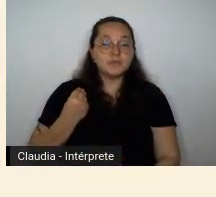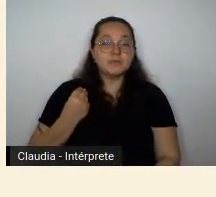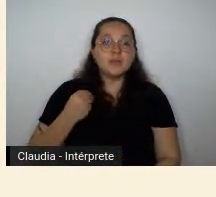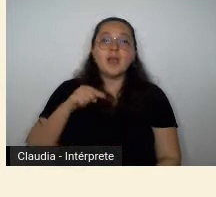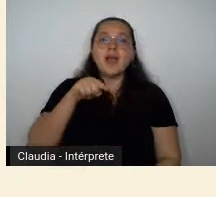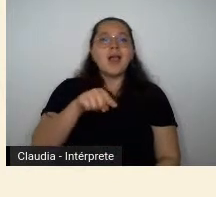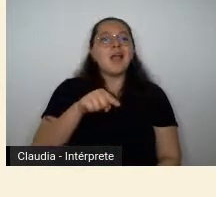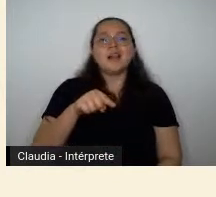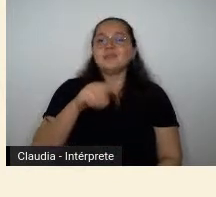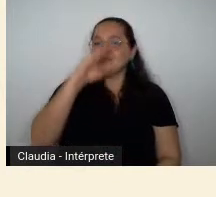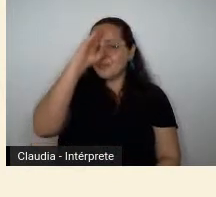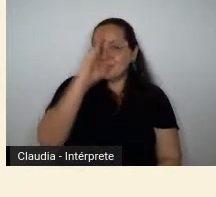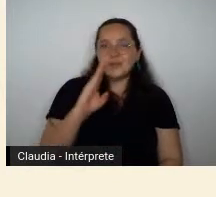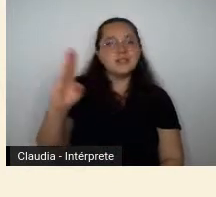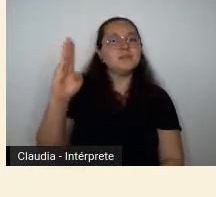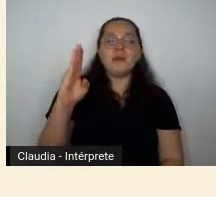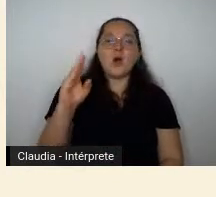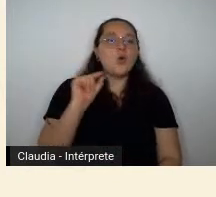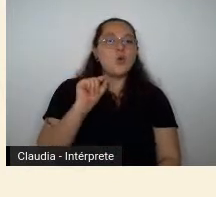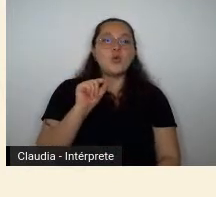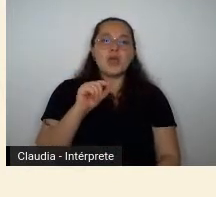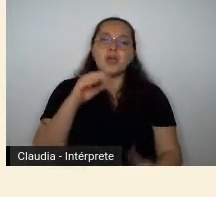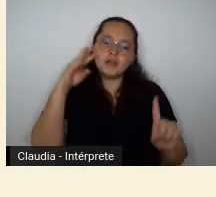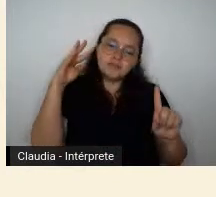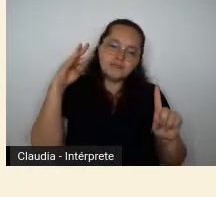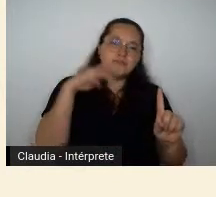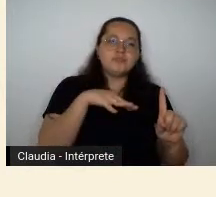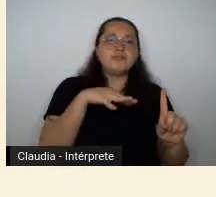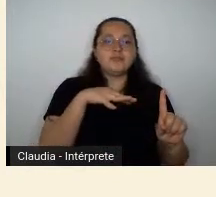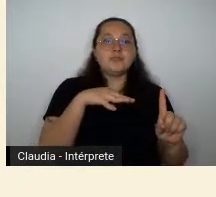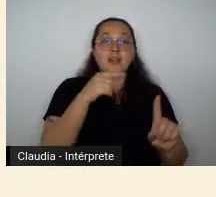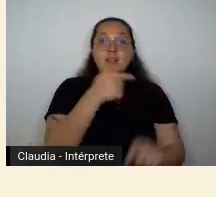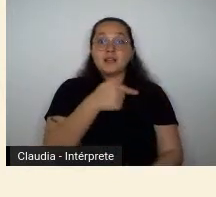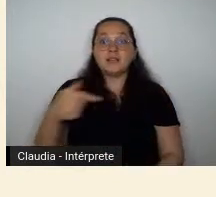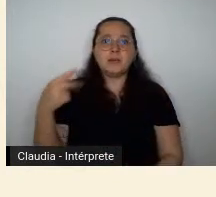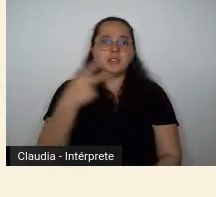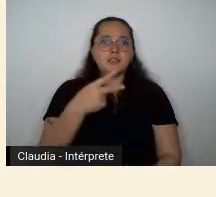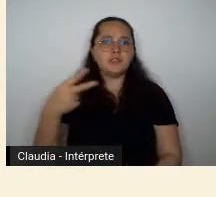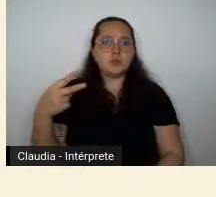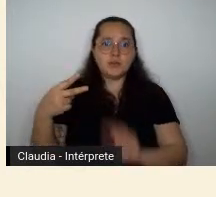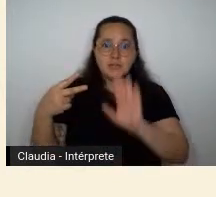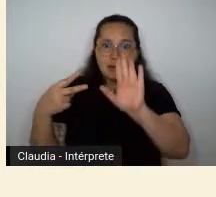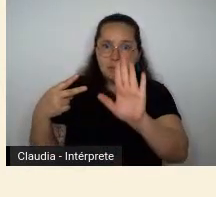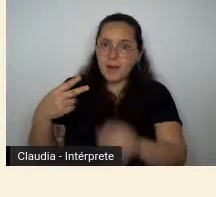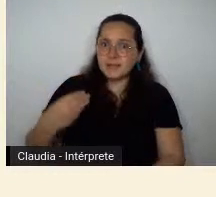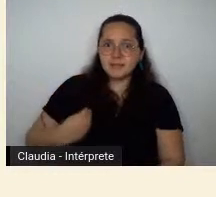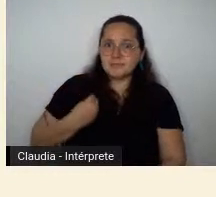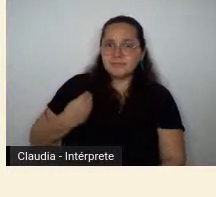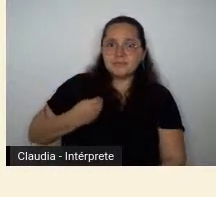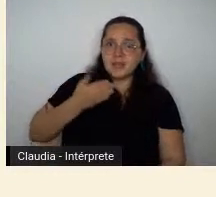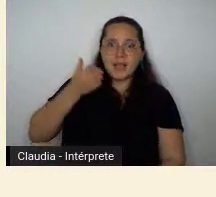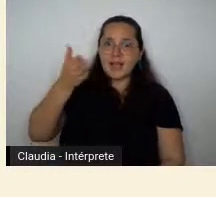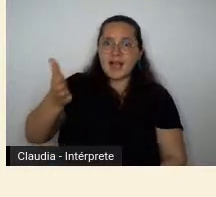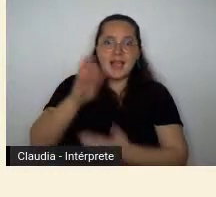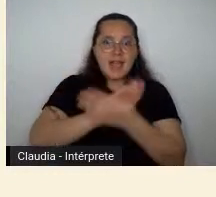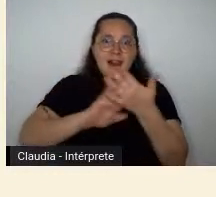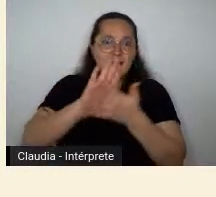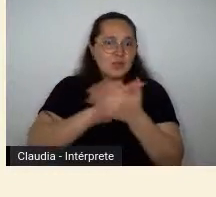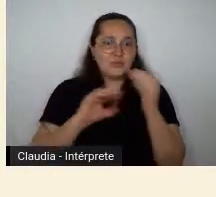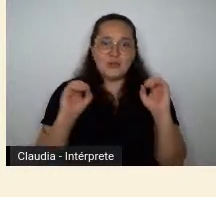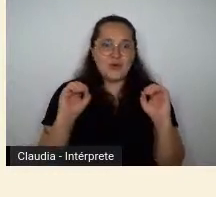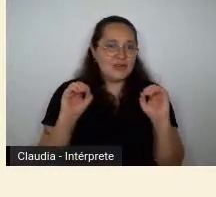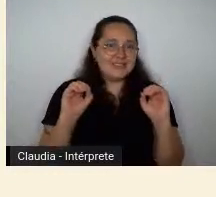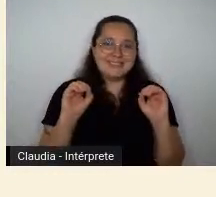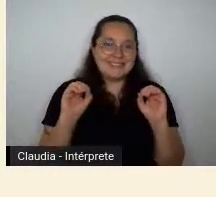musa da semana, o que é muito curioso porque ela não esteve na semana, né. Então, a Anitta também, ela tem o seu papel, mas não é um papel,